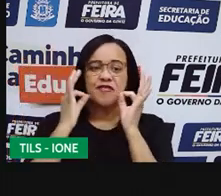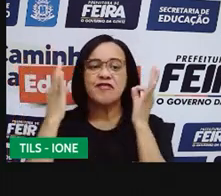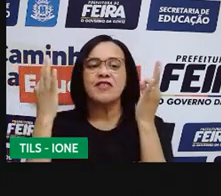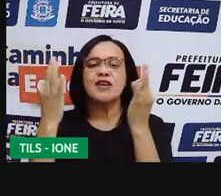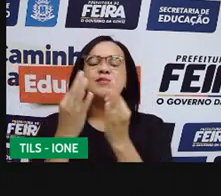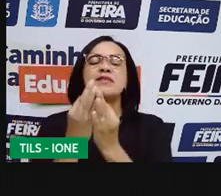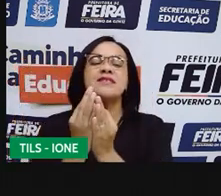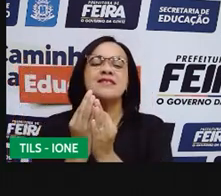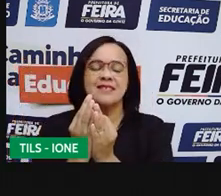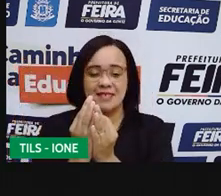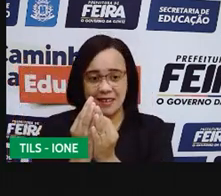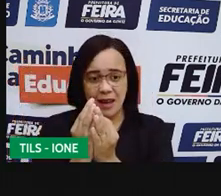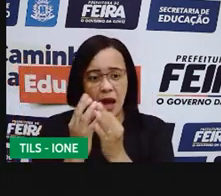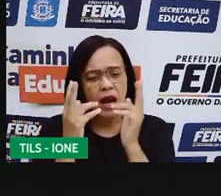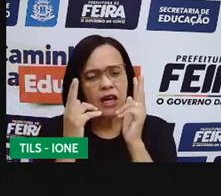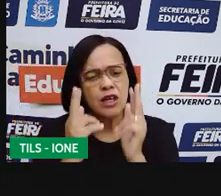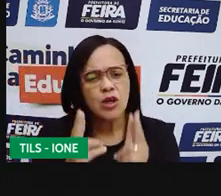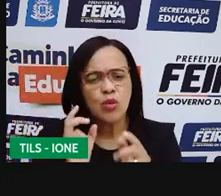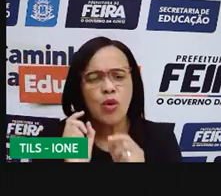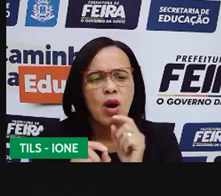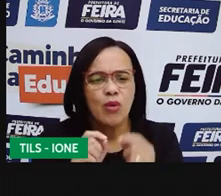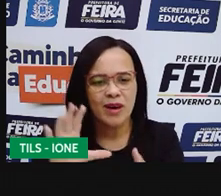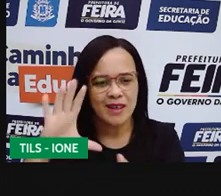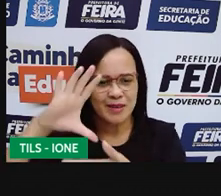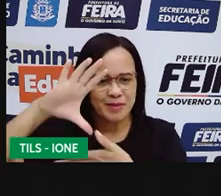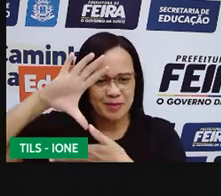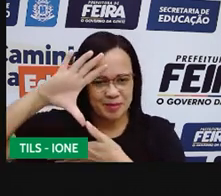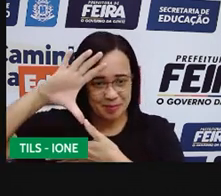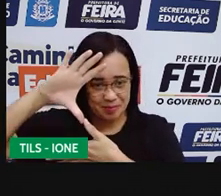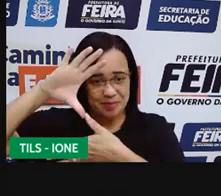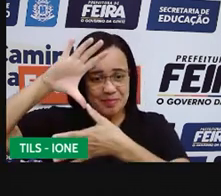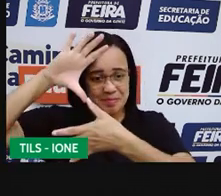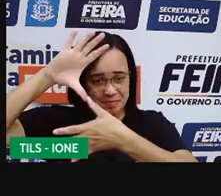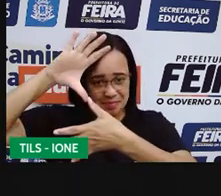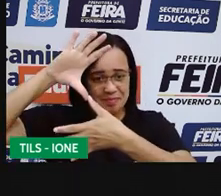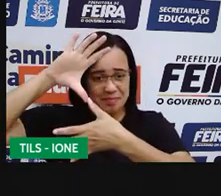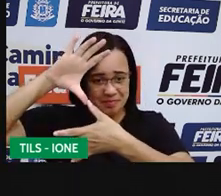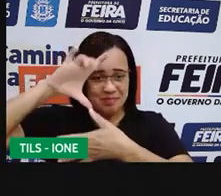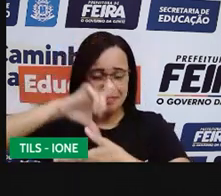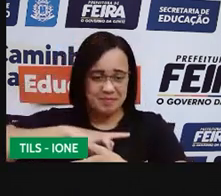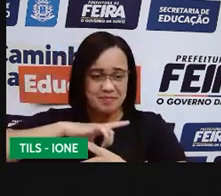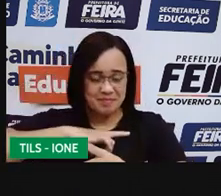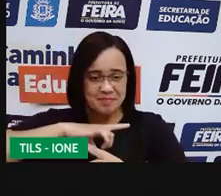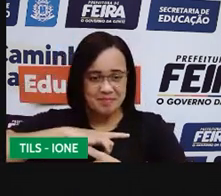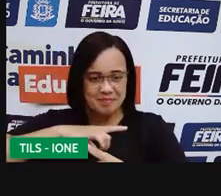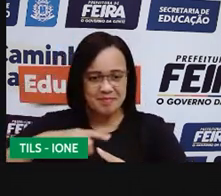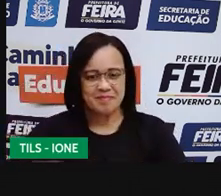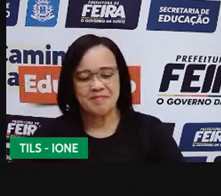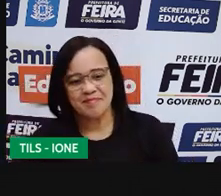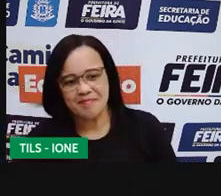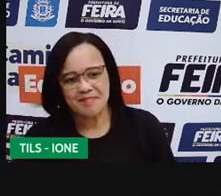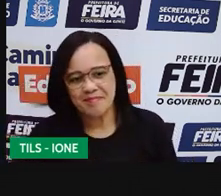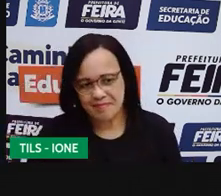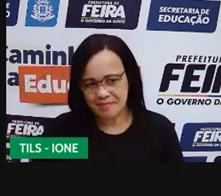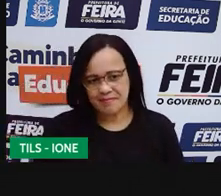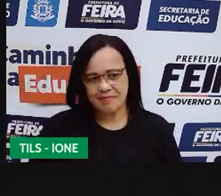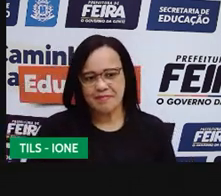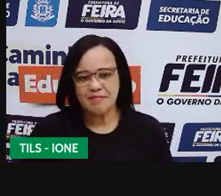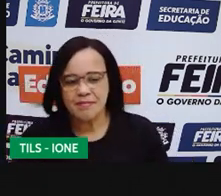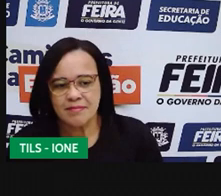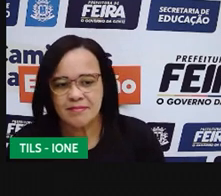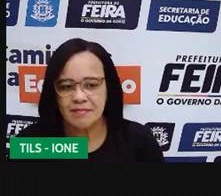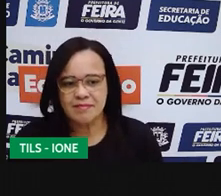observar. Olha aqui essa criança. Ela tem a pele mais escura, uma pele